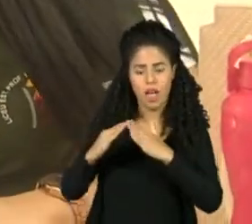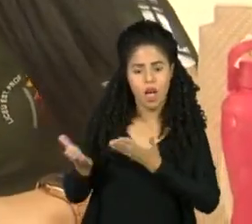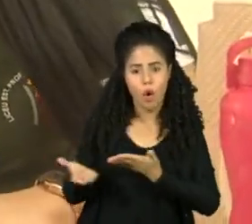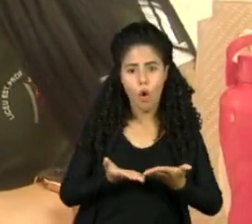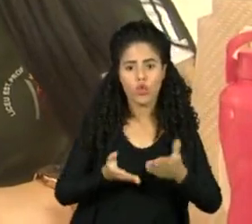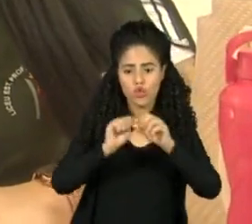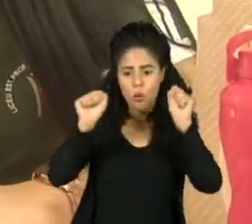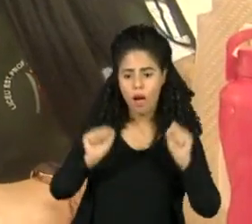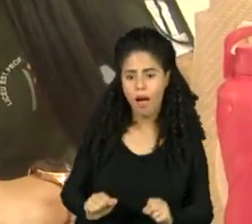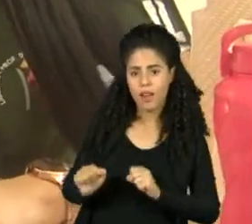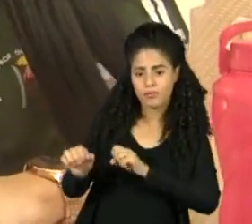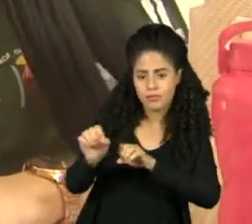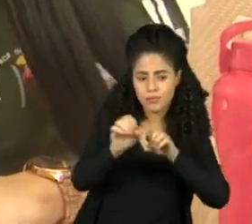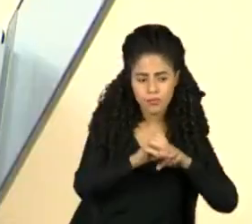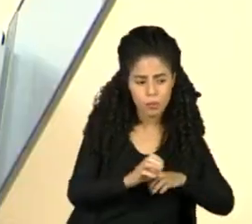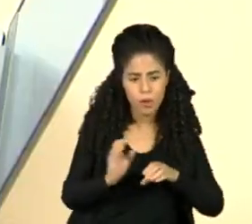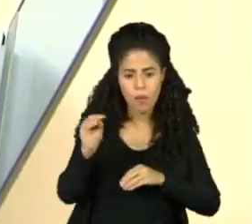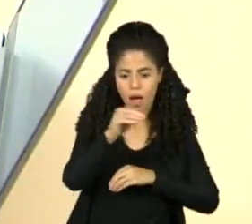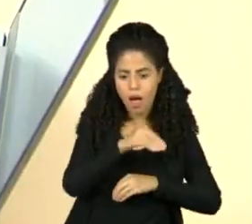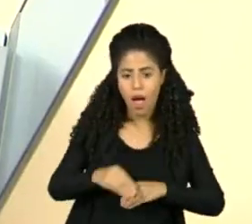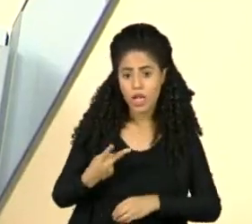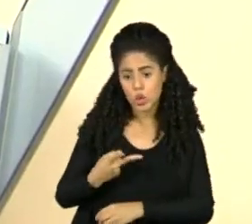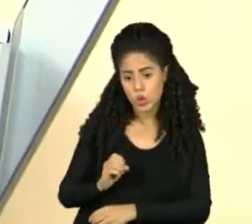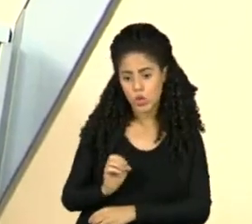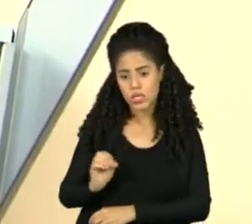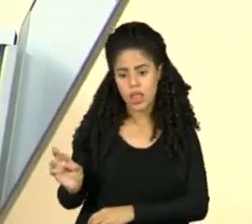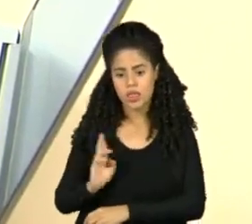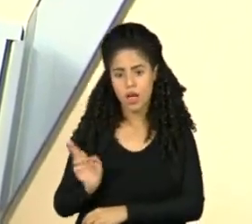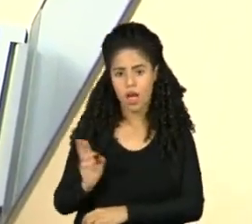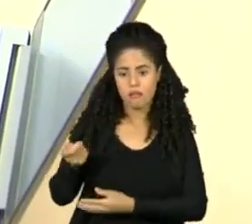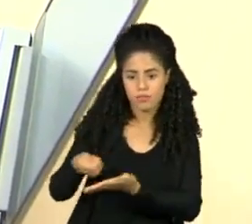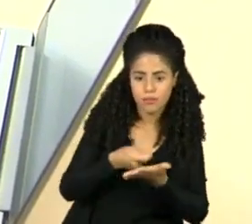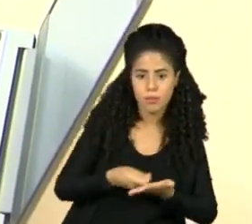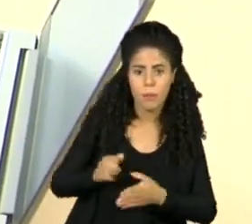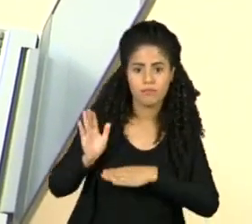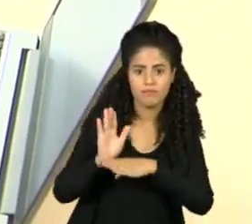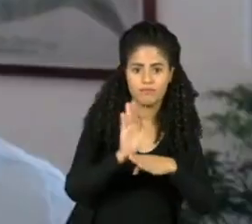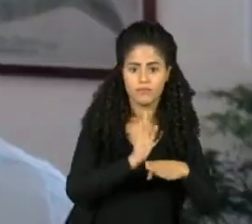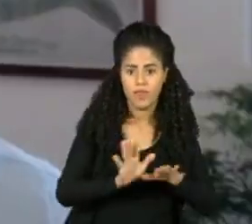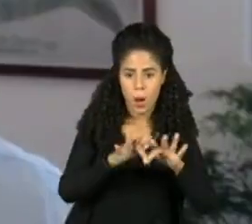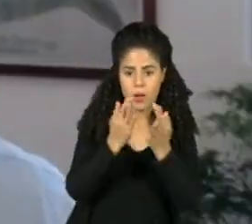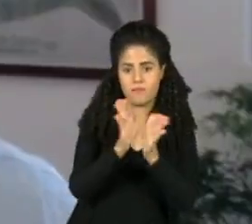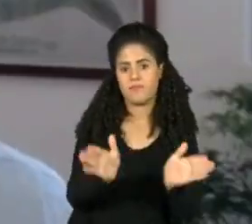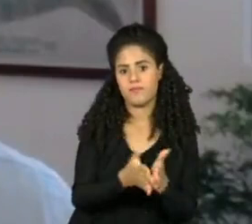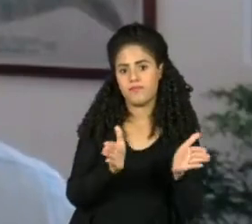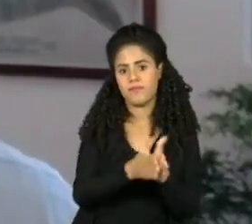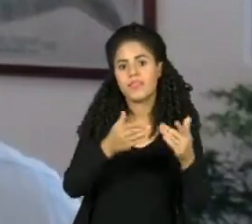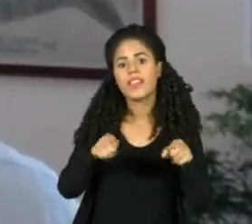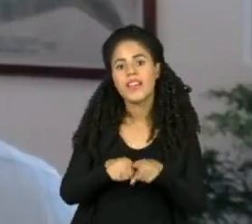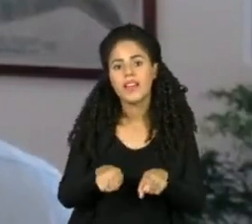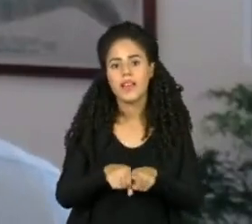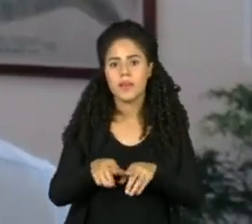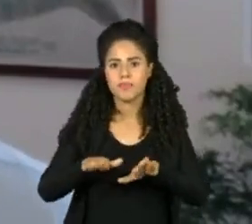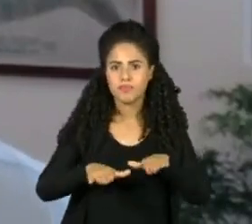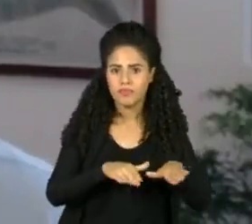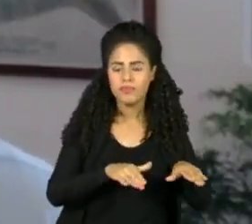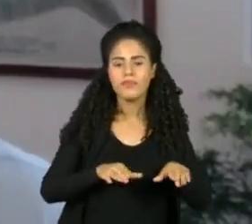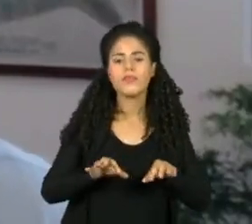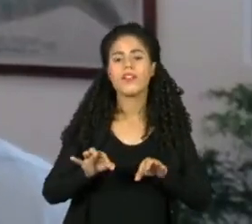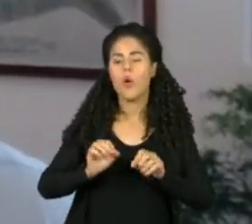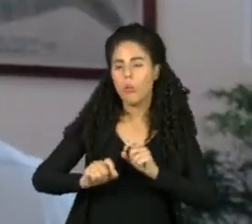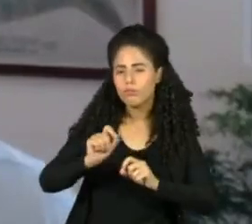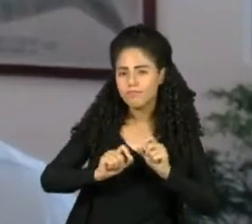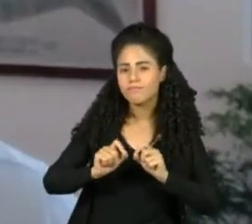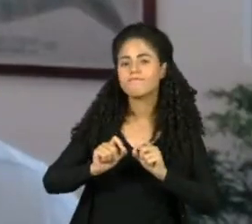alunos monitores, que recebem 200 reais para trazer os colegas para a sala de aula. Está cada um tentando do seu jeito e